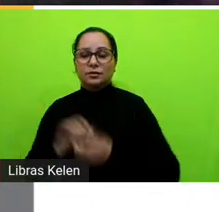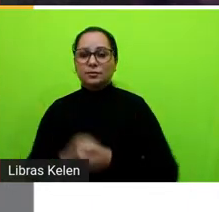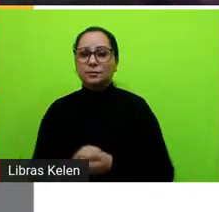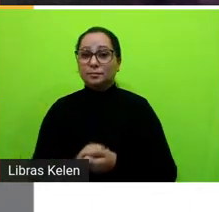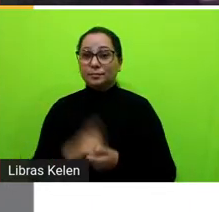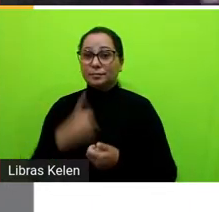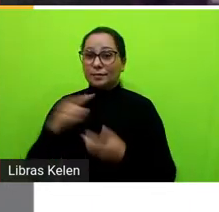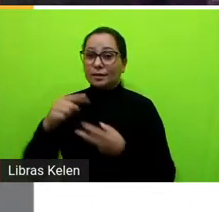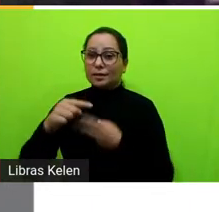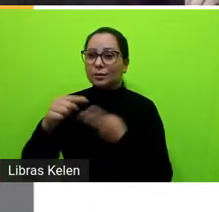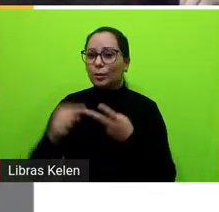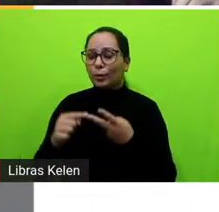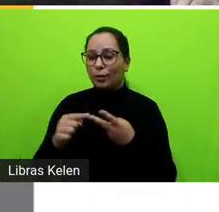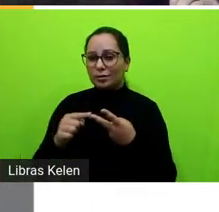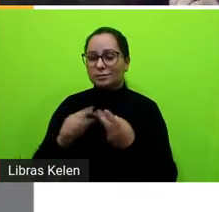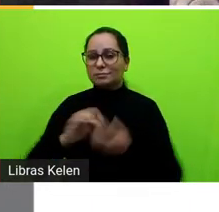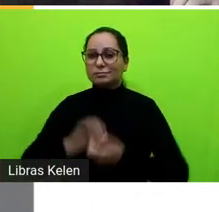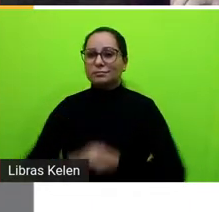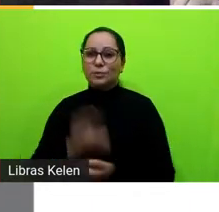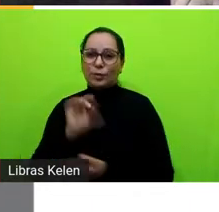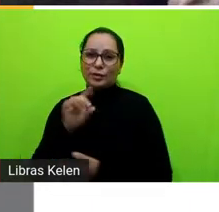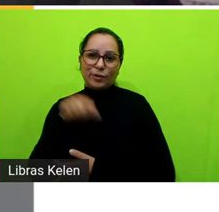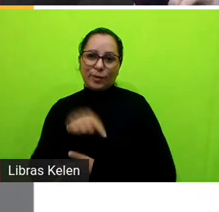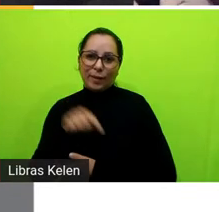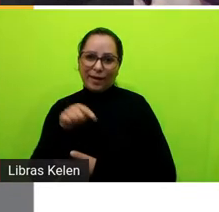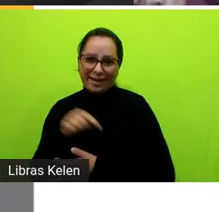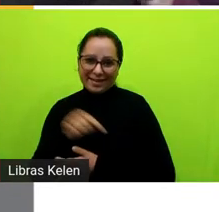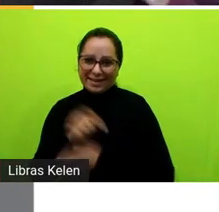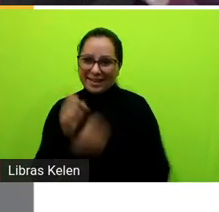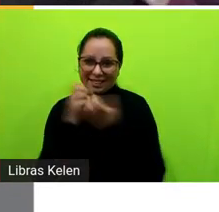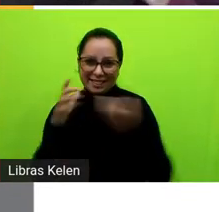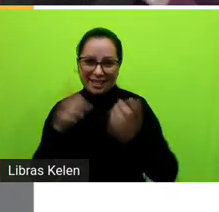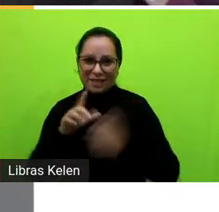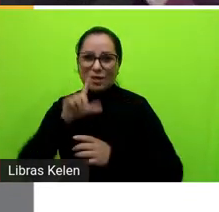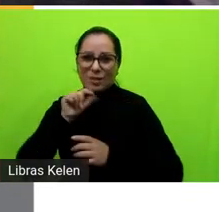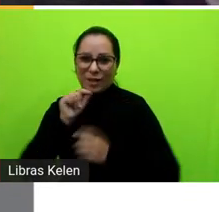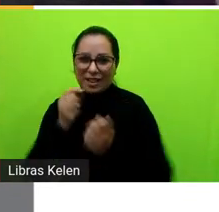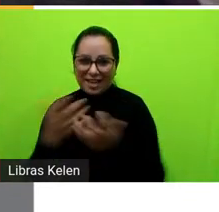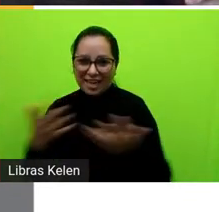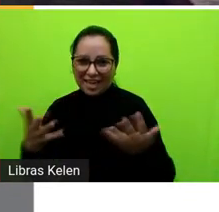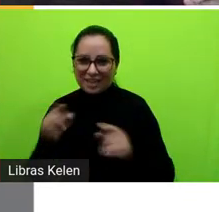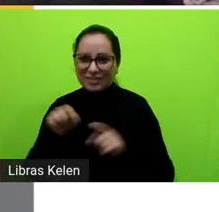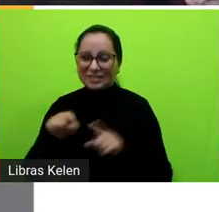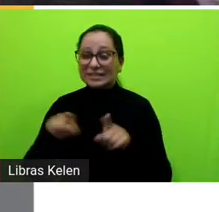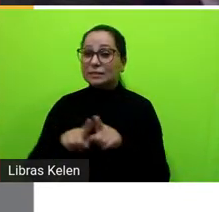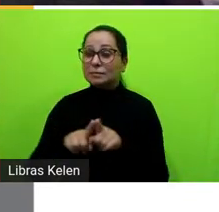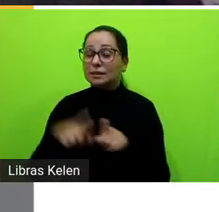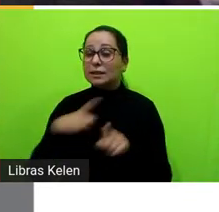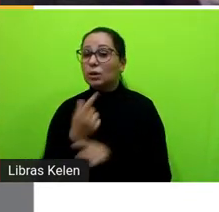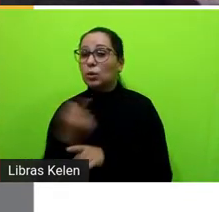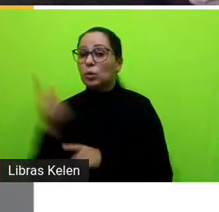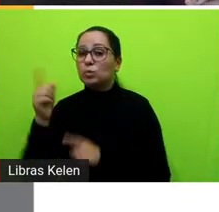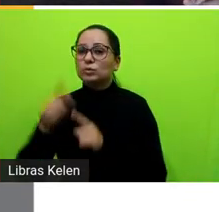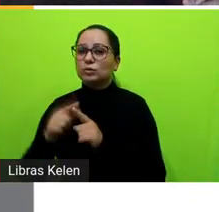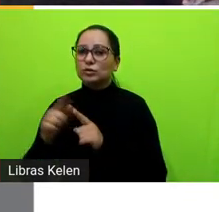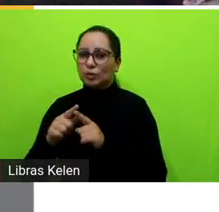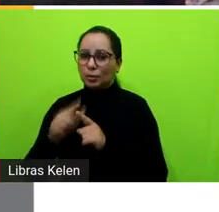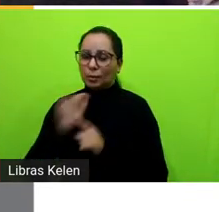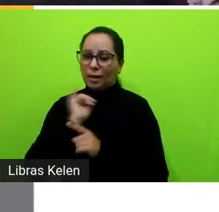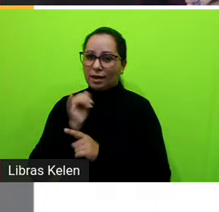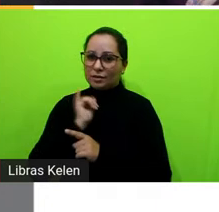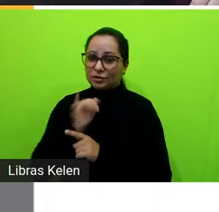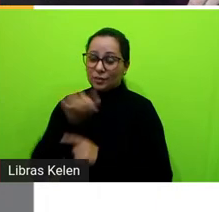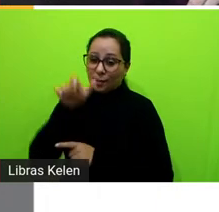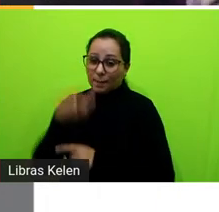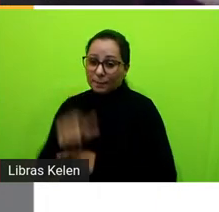tempos isso a gente não é só aqui no incrível enigma do galinheiro mas é em todas as narrativas o tempo em que o narrador